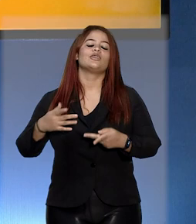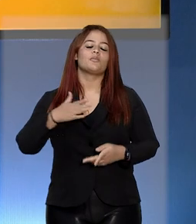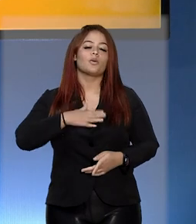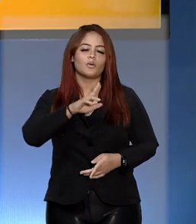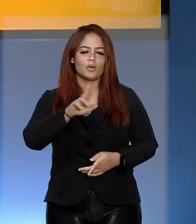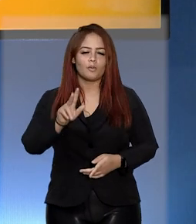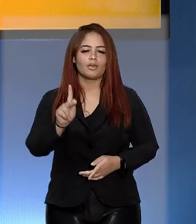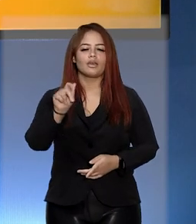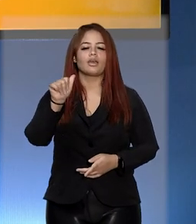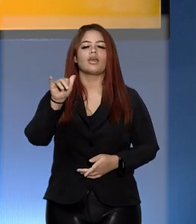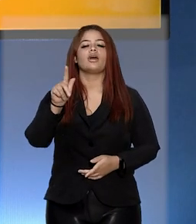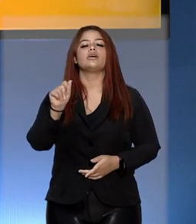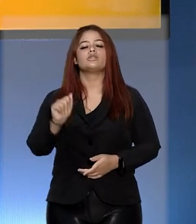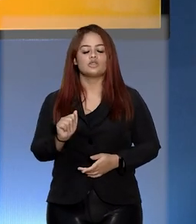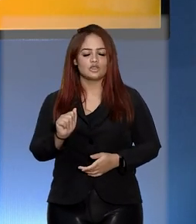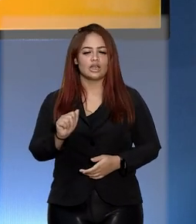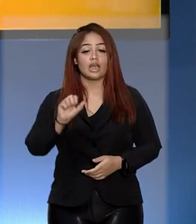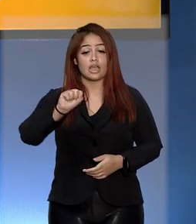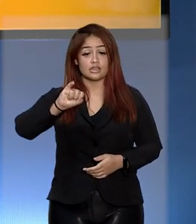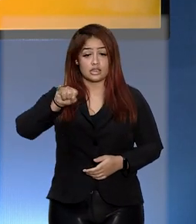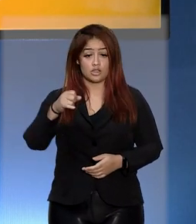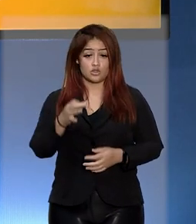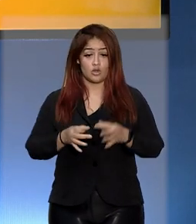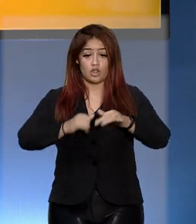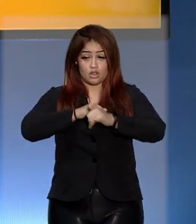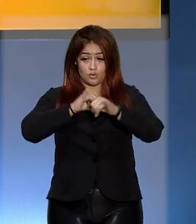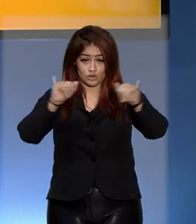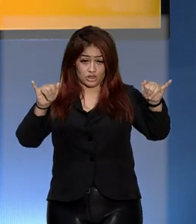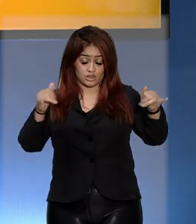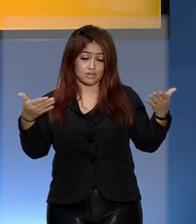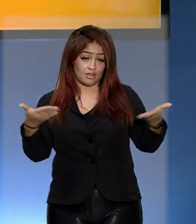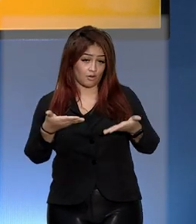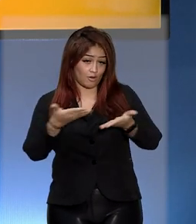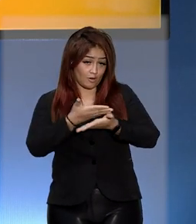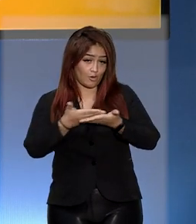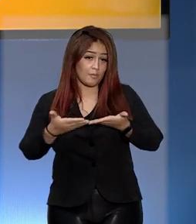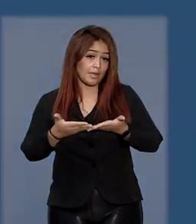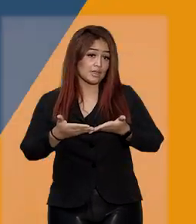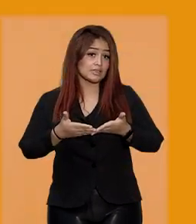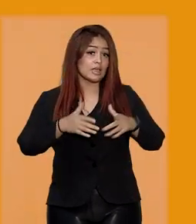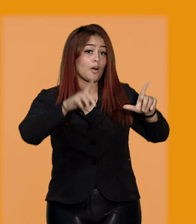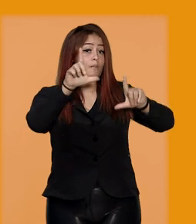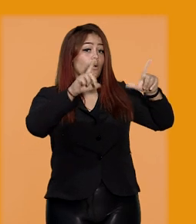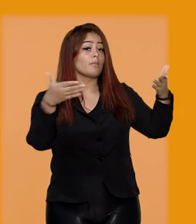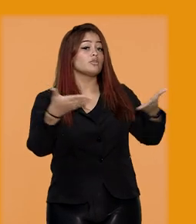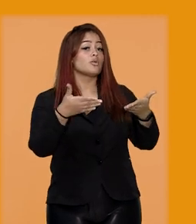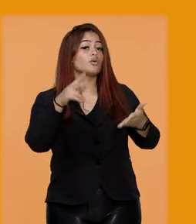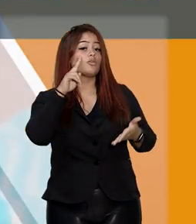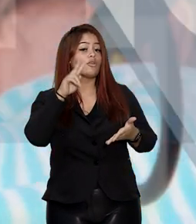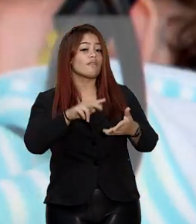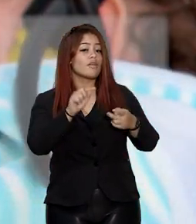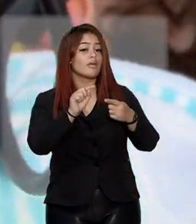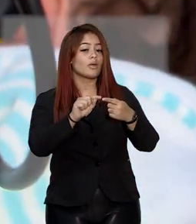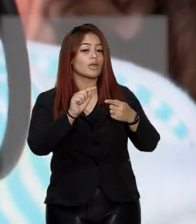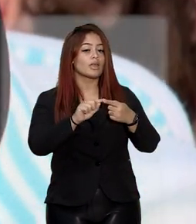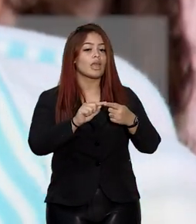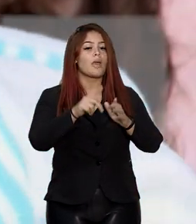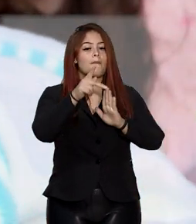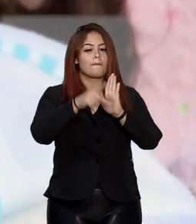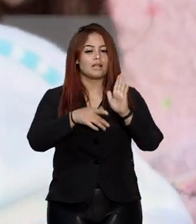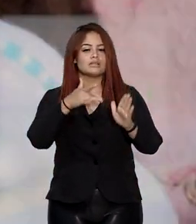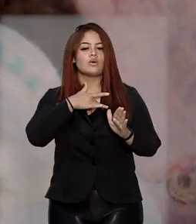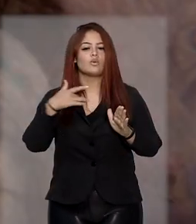Eu sou Kátia Gomes e o STJ Notícias está no ar. No programa de hoje você vai ver. Plano deve manter